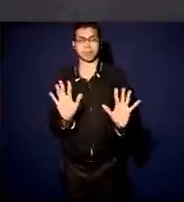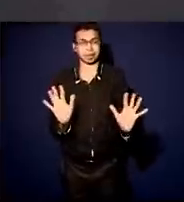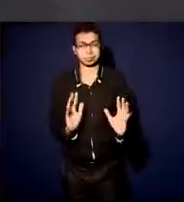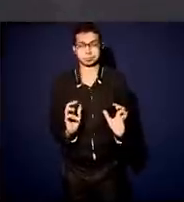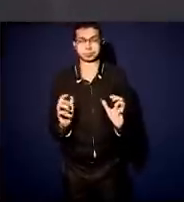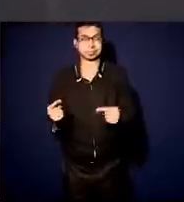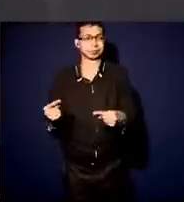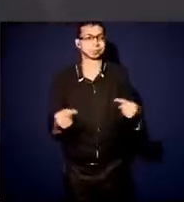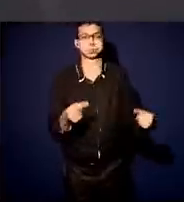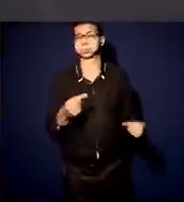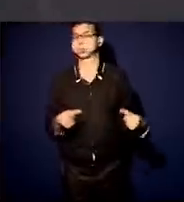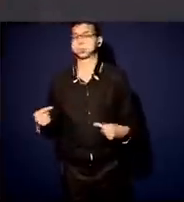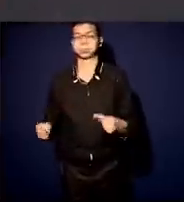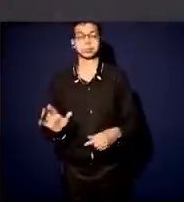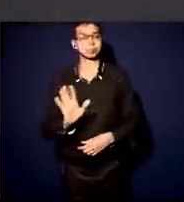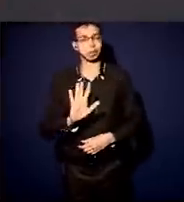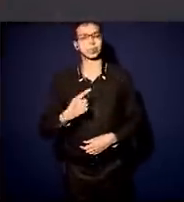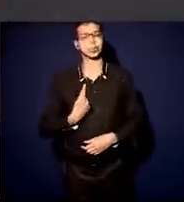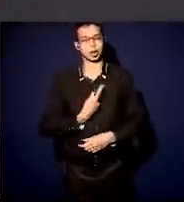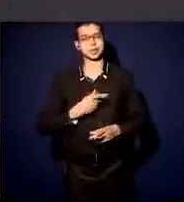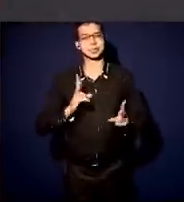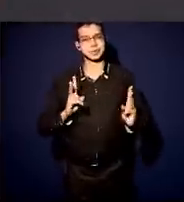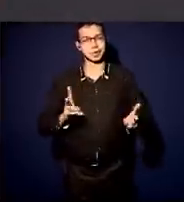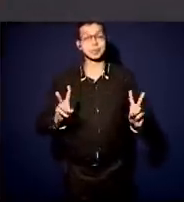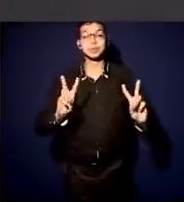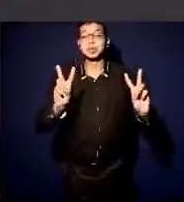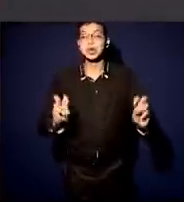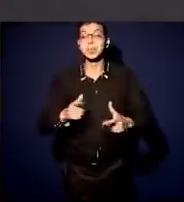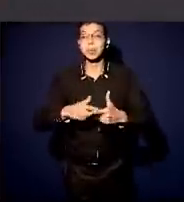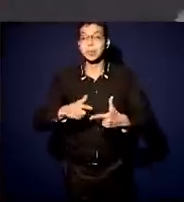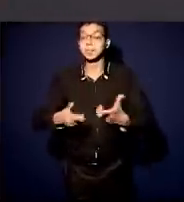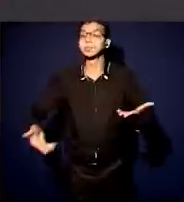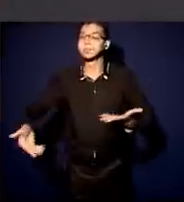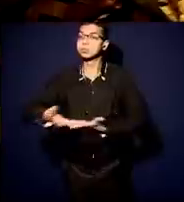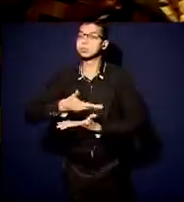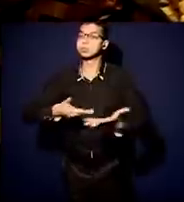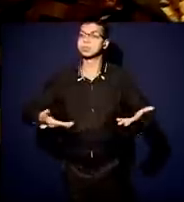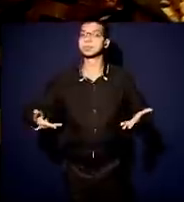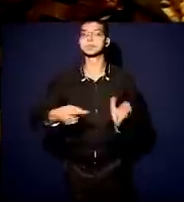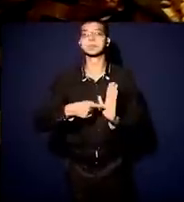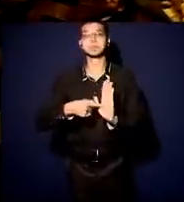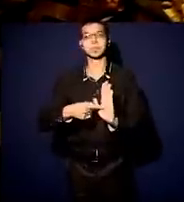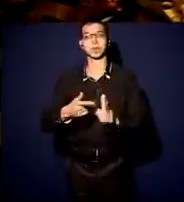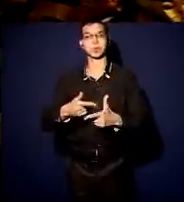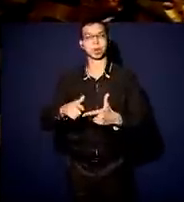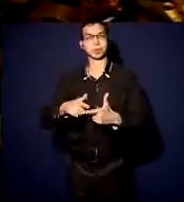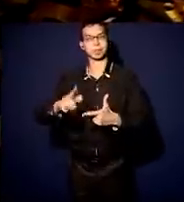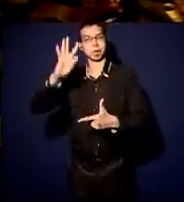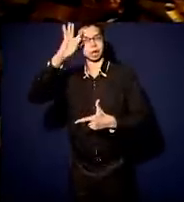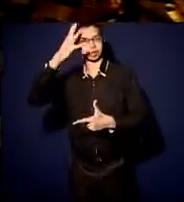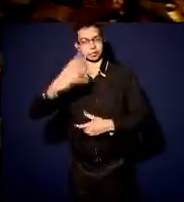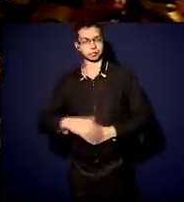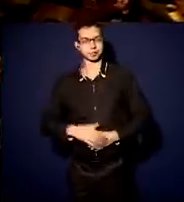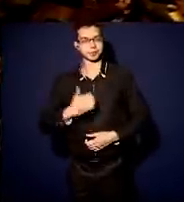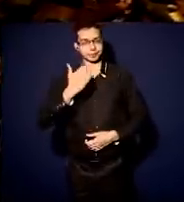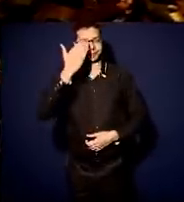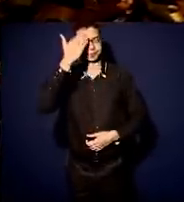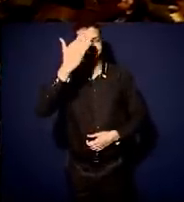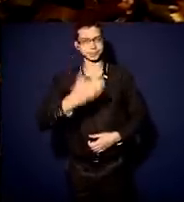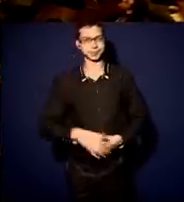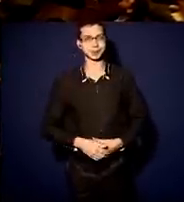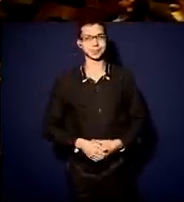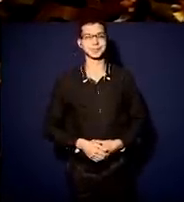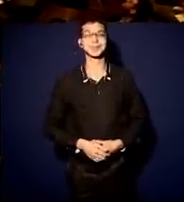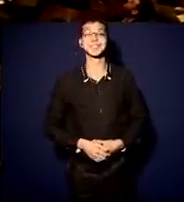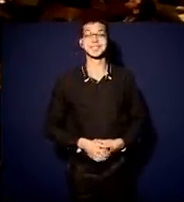discutindo os problemas e apresentando soluções. Governador Ratinho. Obrigado, Sila, uma boa tarde a todos. Vou cumprimentar